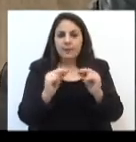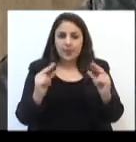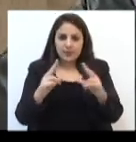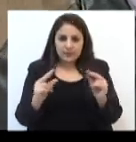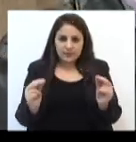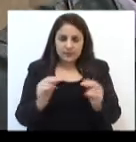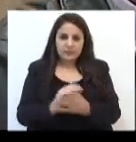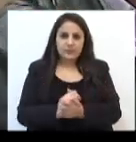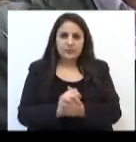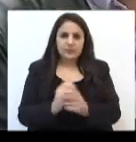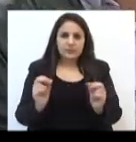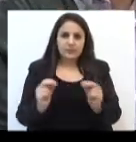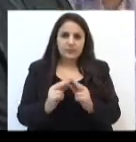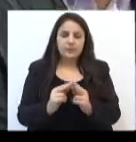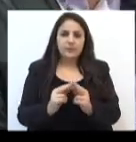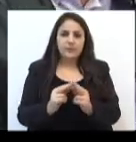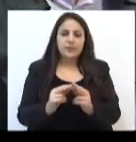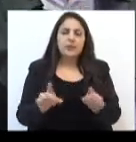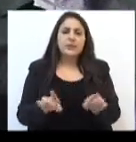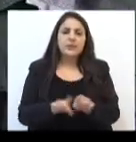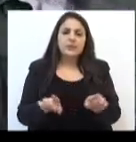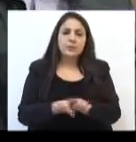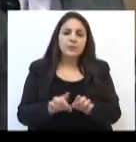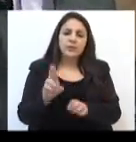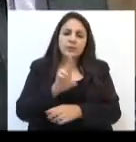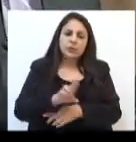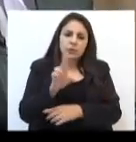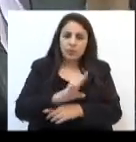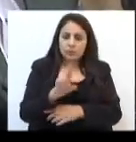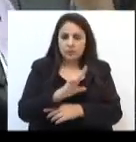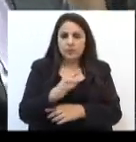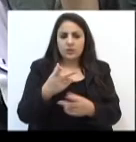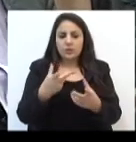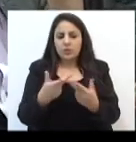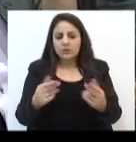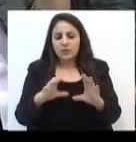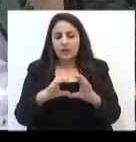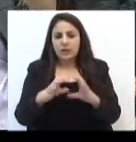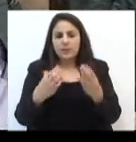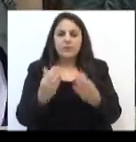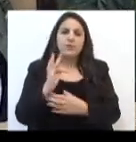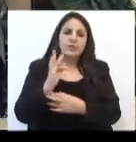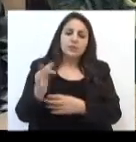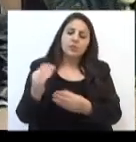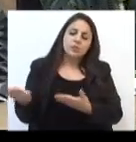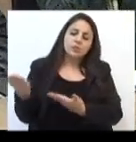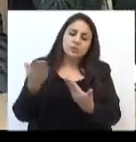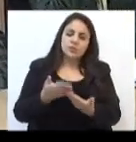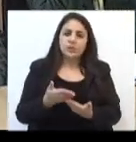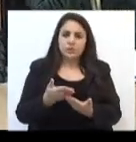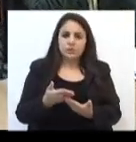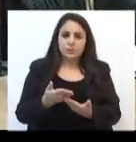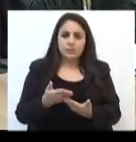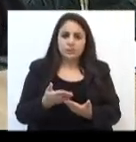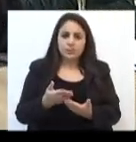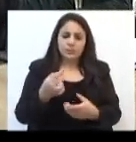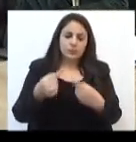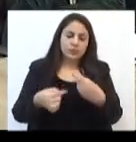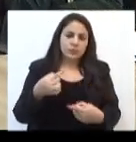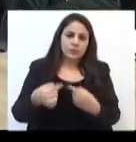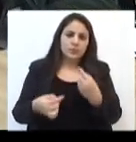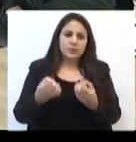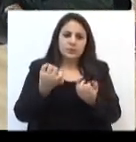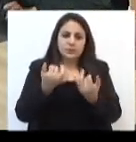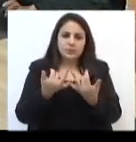petista Elvino Bongás, que ocupa a cadeira na Câmara Federal, foi convidado para o debate. Ele explicou a